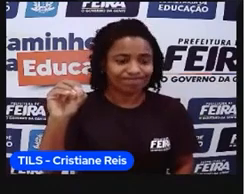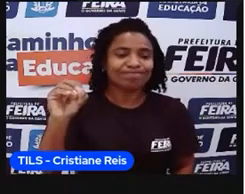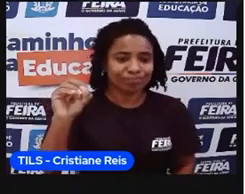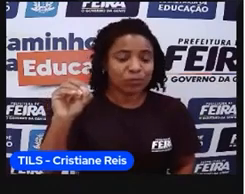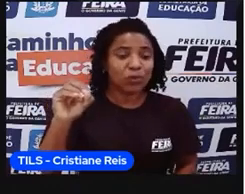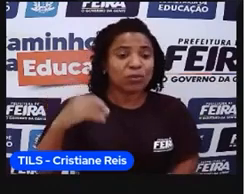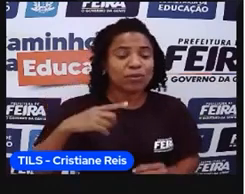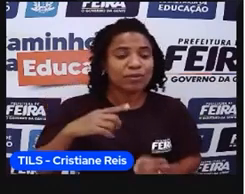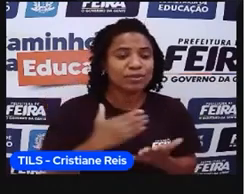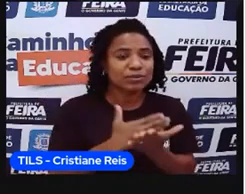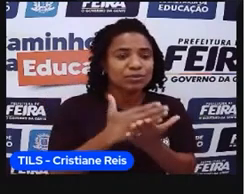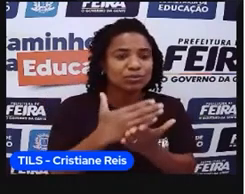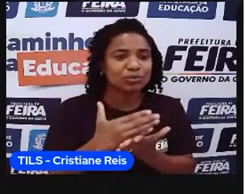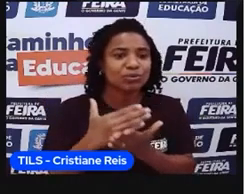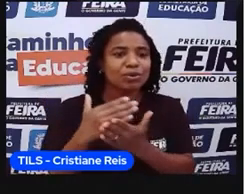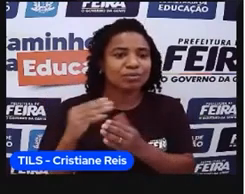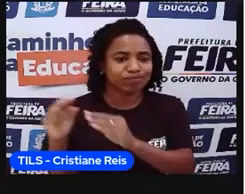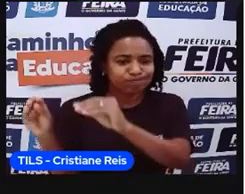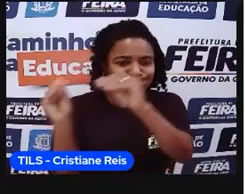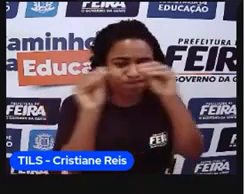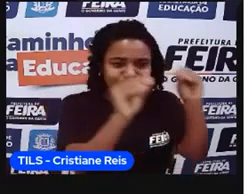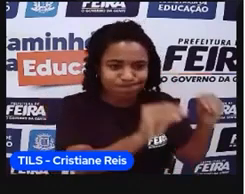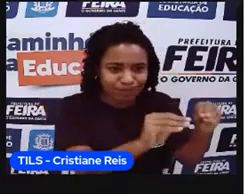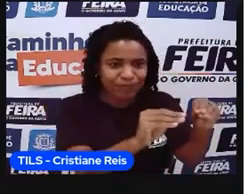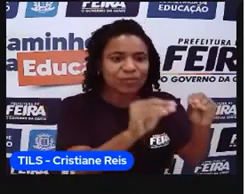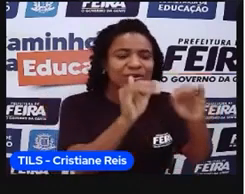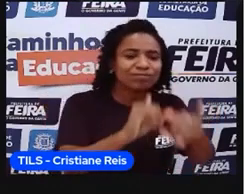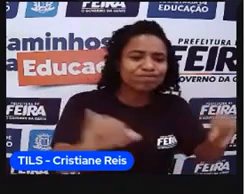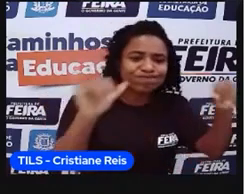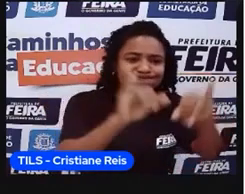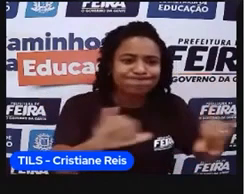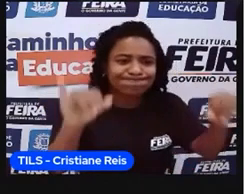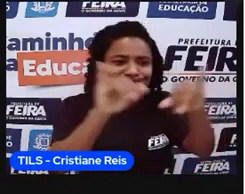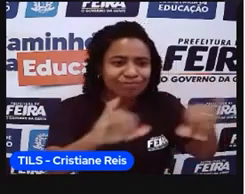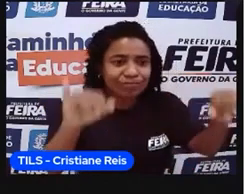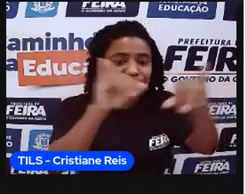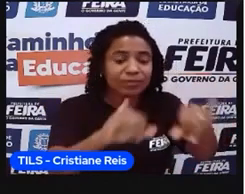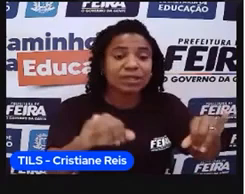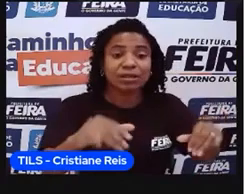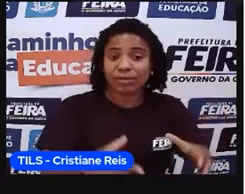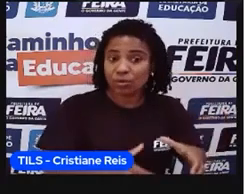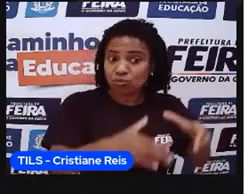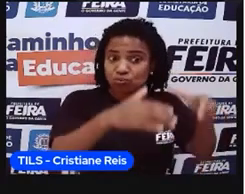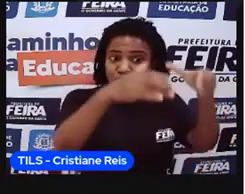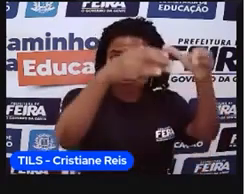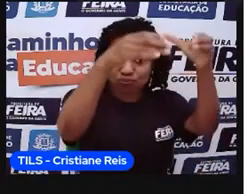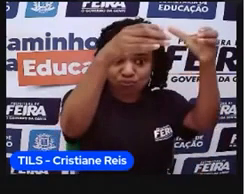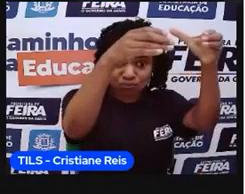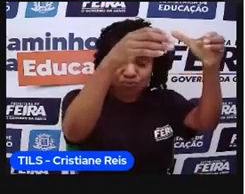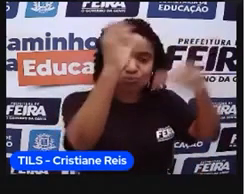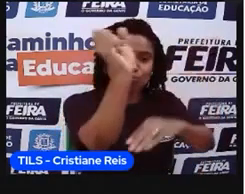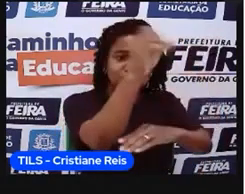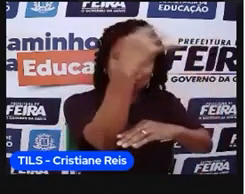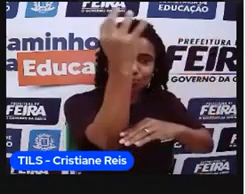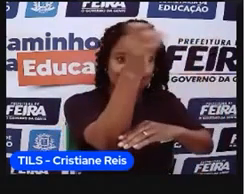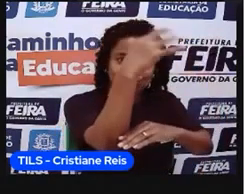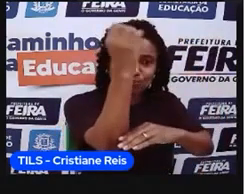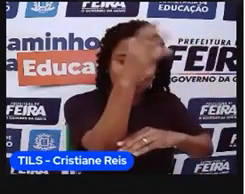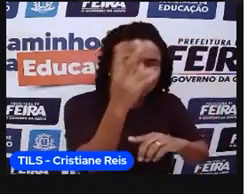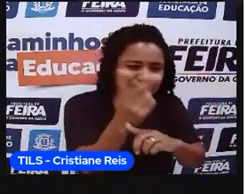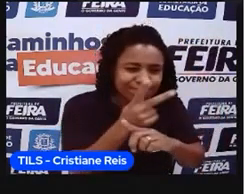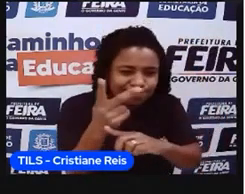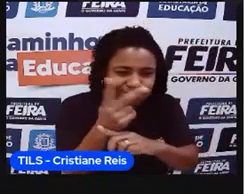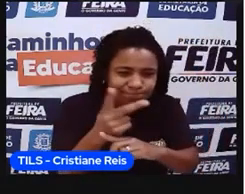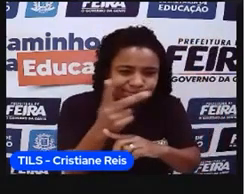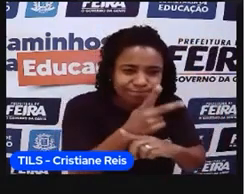e à medida que eles iam chegando, iam instalando as missões, os fortes, iam buscando essas especiarias que